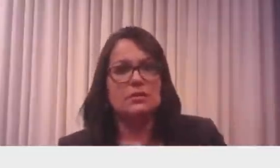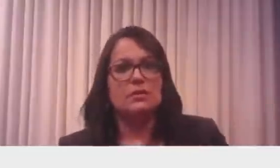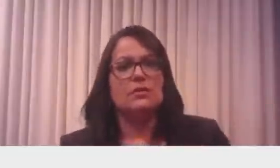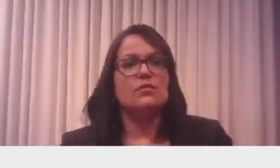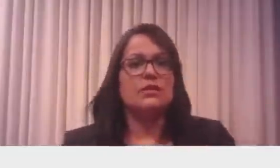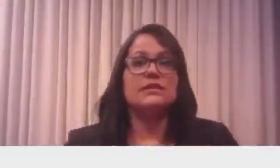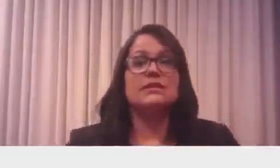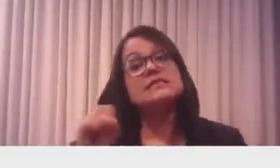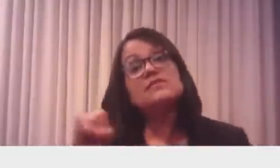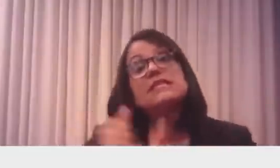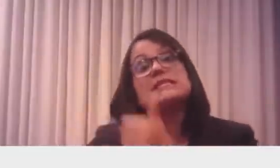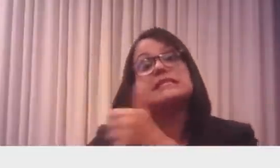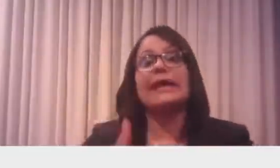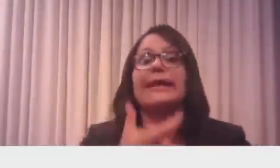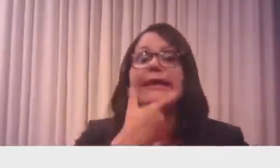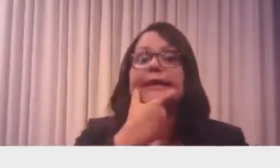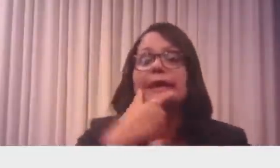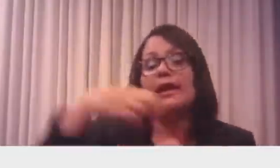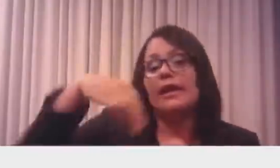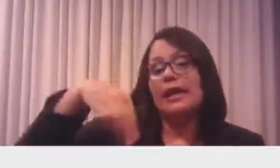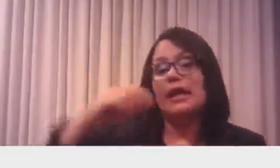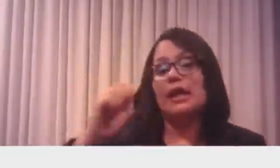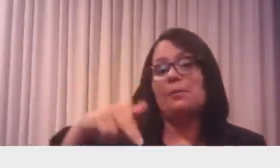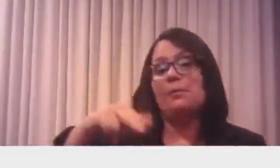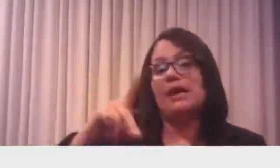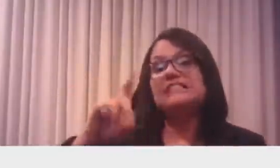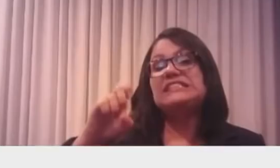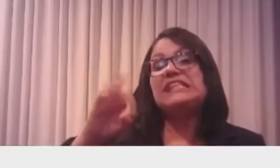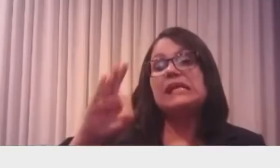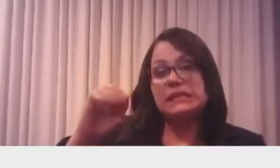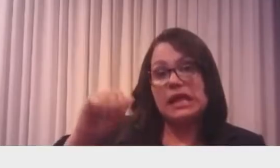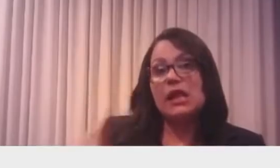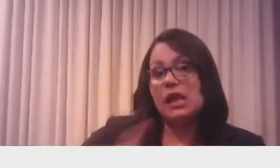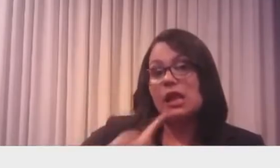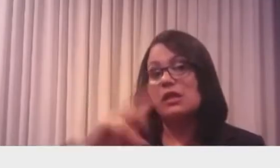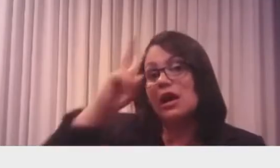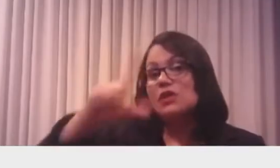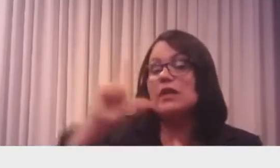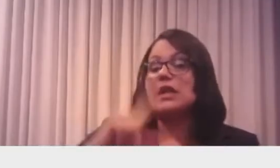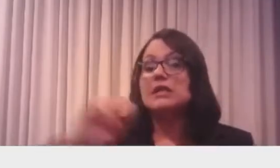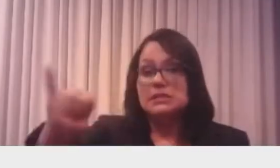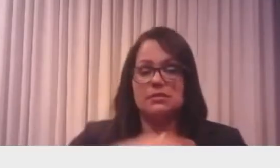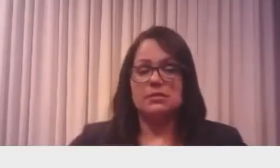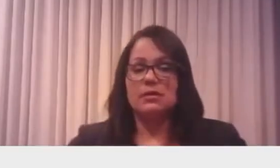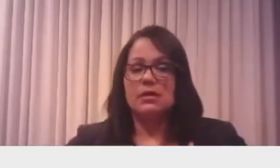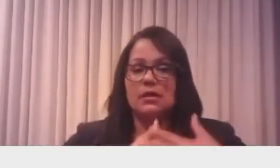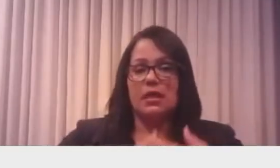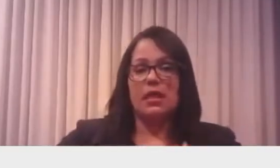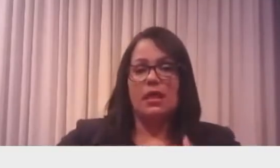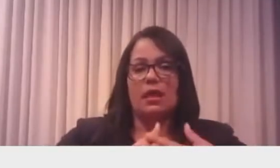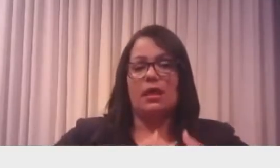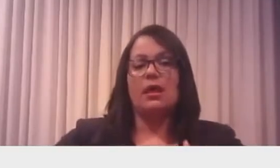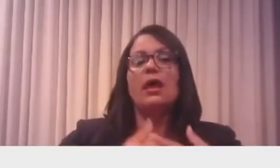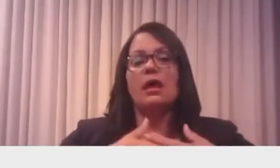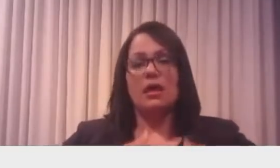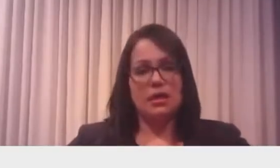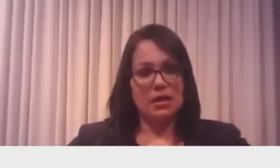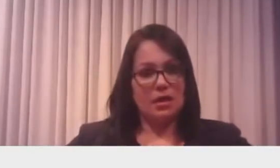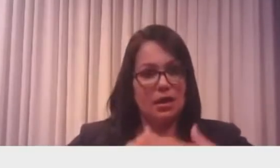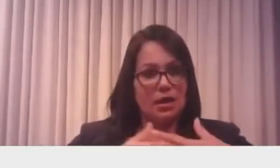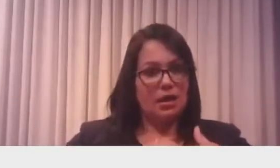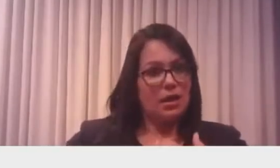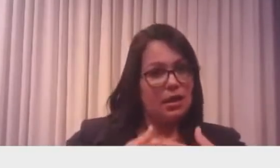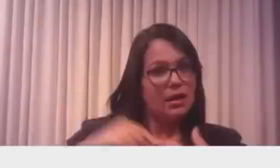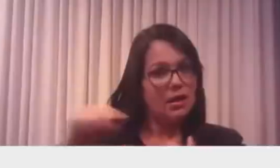Mandetta? Ficar aguardando, sentir falta de ar para procurar um socorro? Ou vai tomar uma providência? Não respondeu para mim e não vou